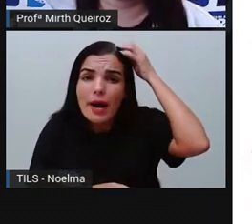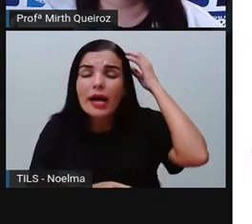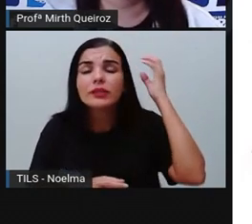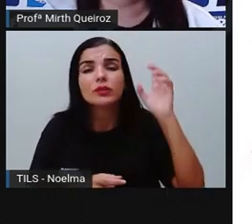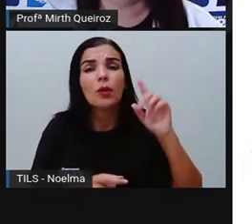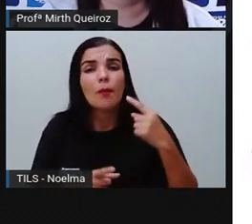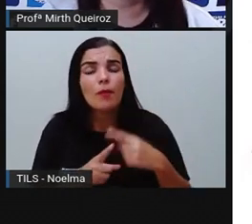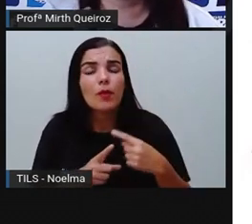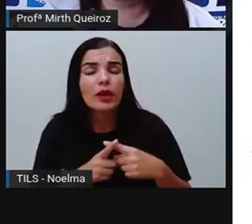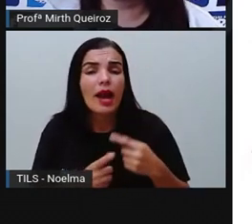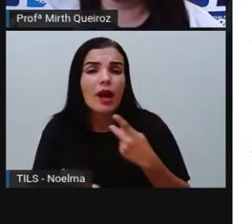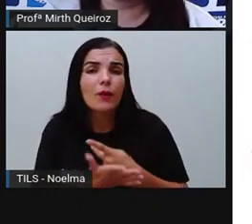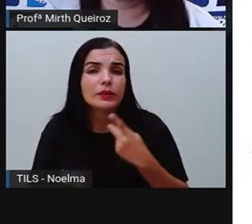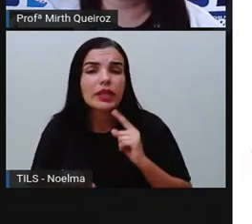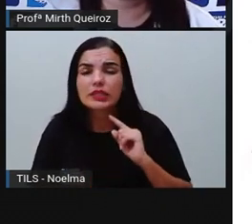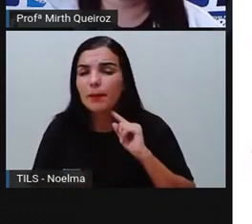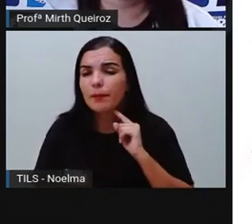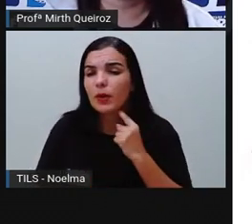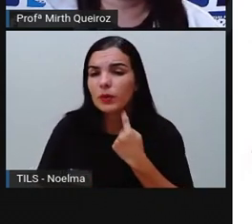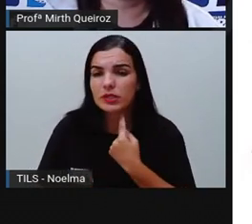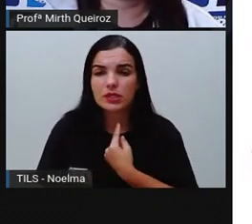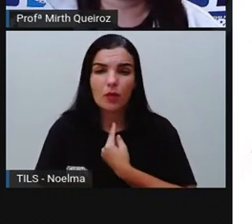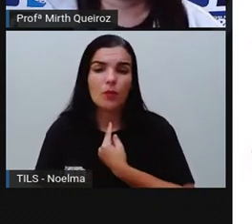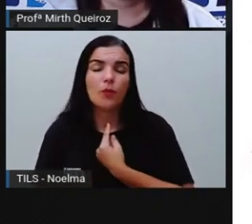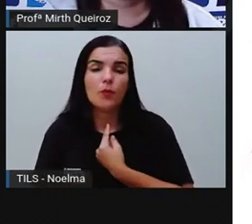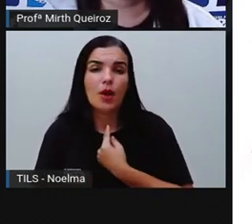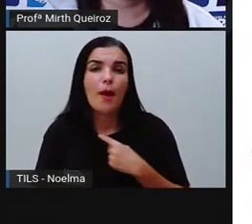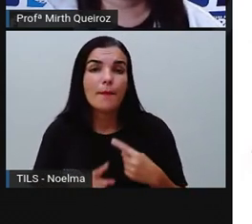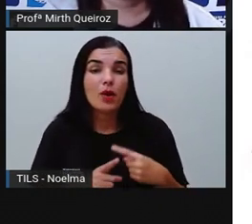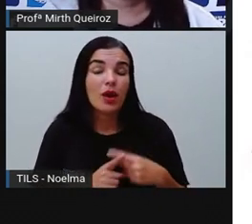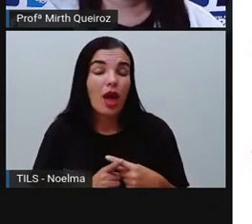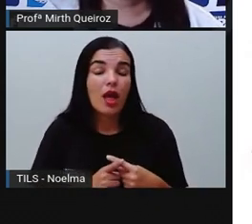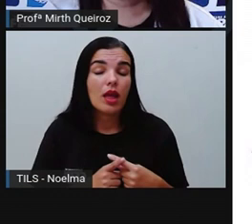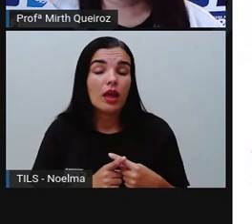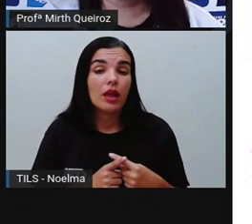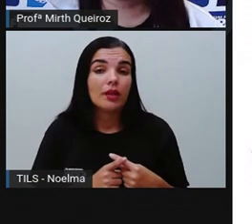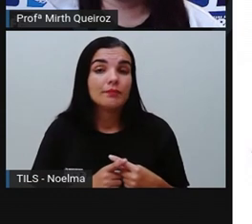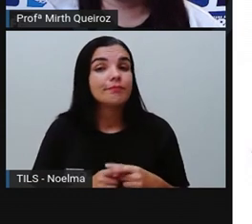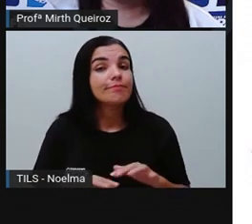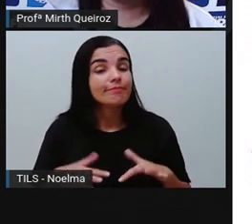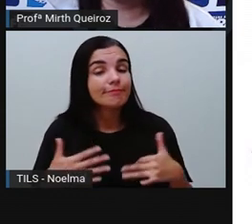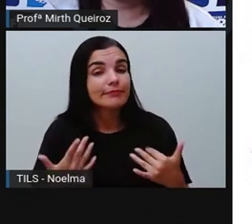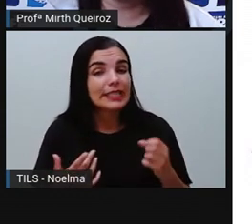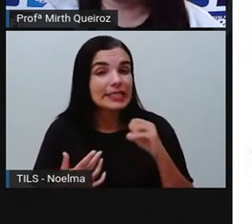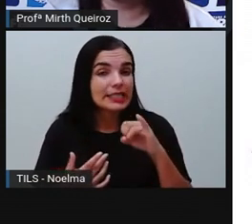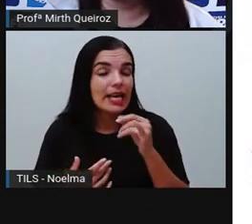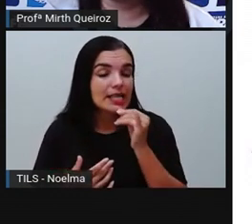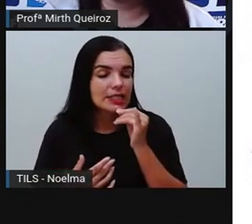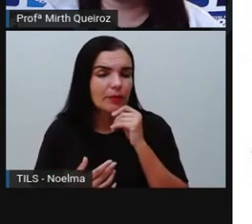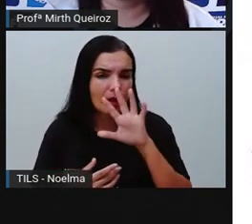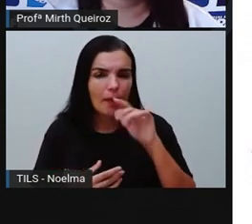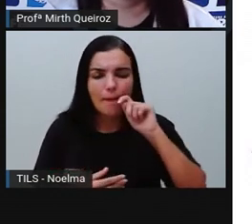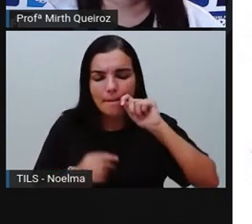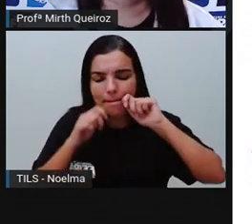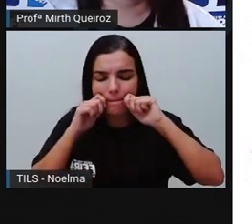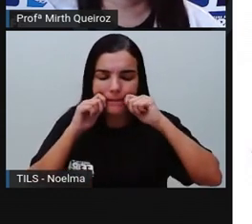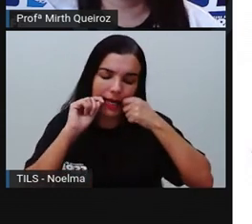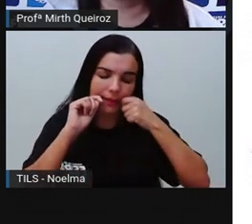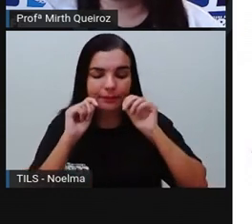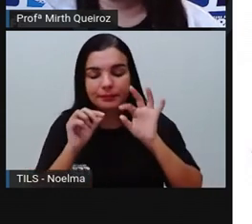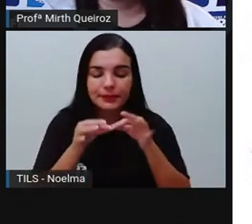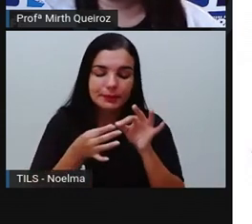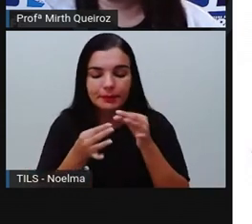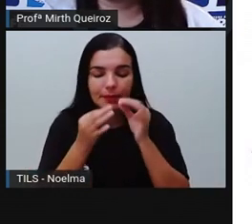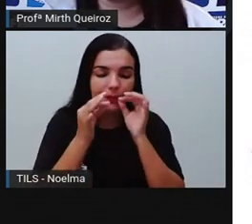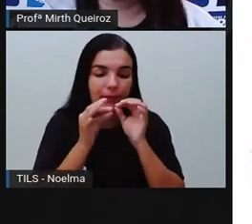poluição. Por que eu digo que você é culpado por essa poluição? Porque quando a gente joga um papel de balinha no chão, quando a gente